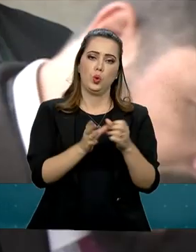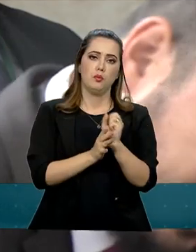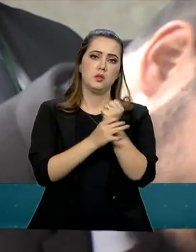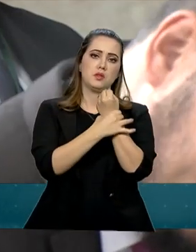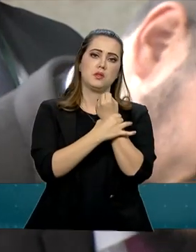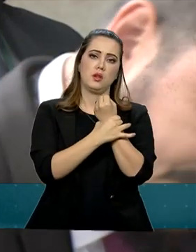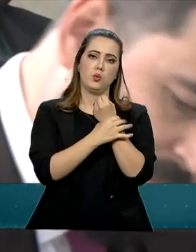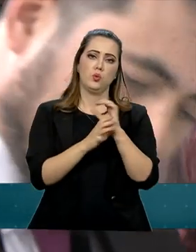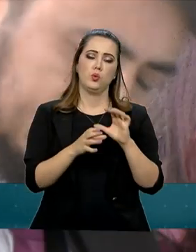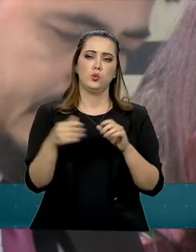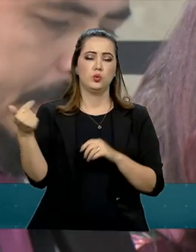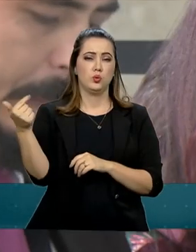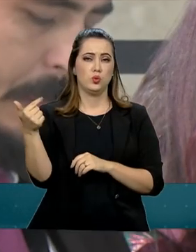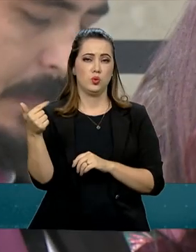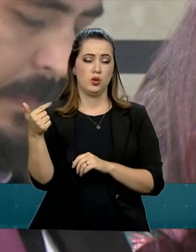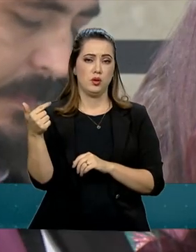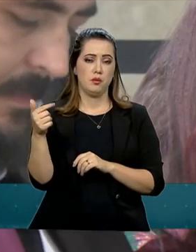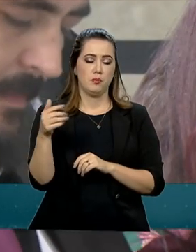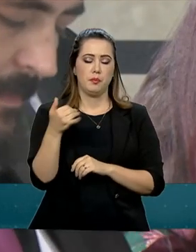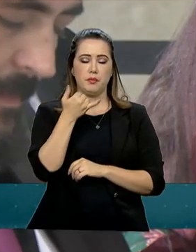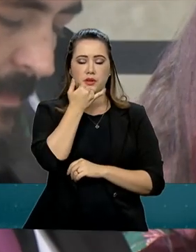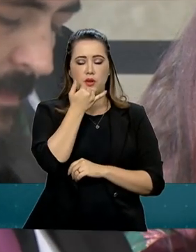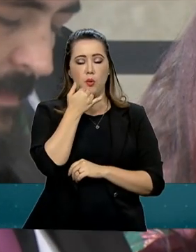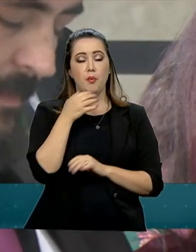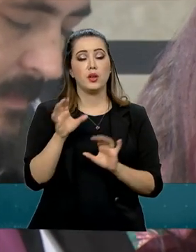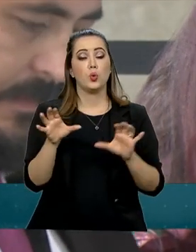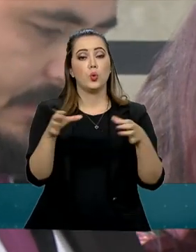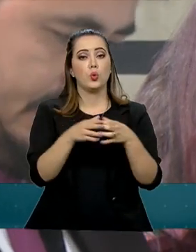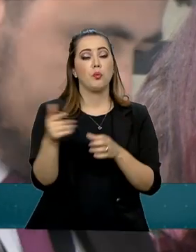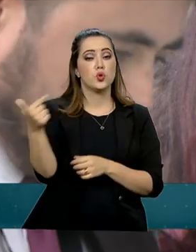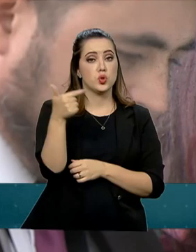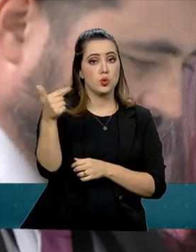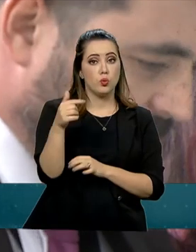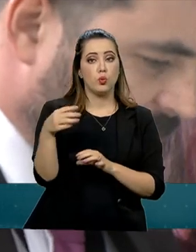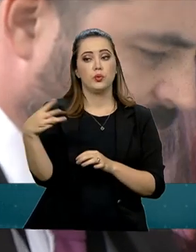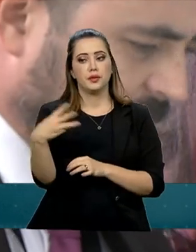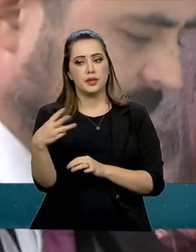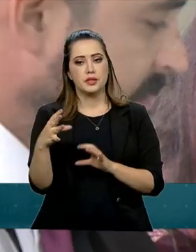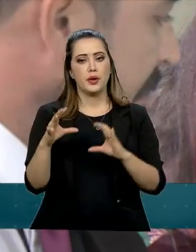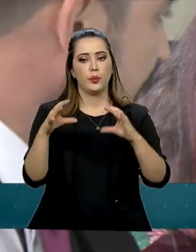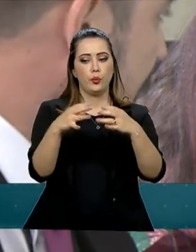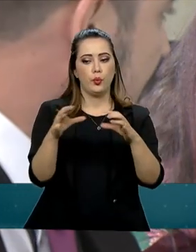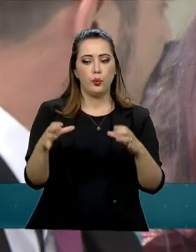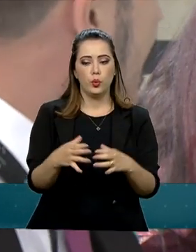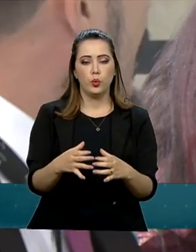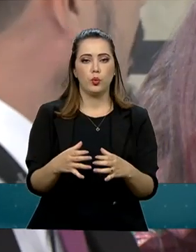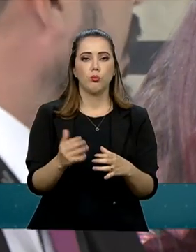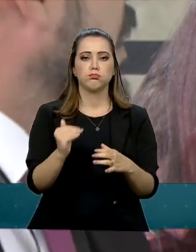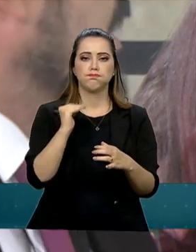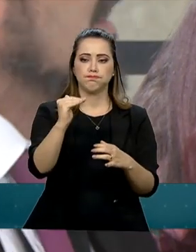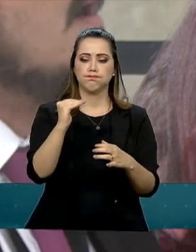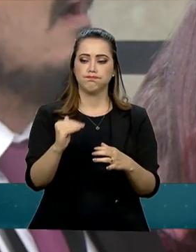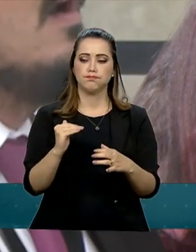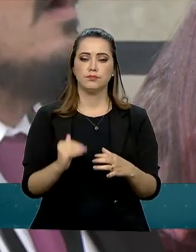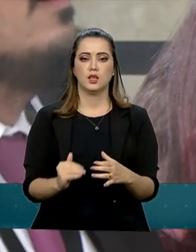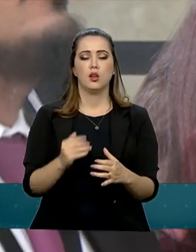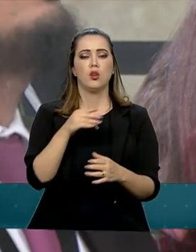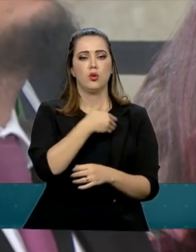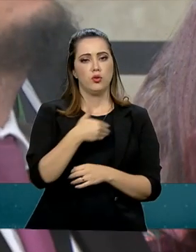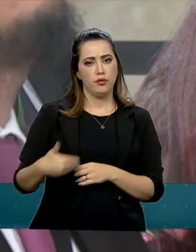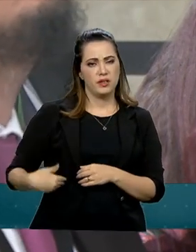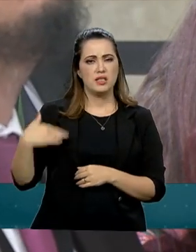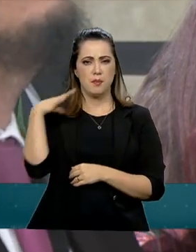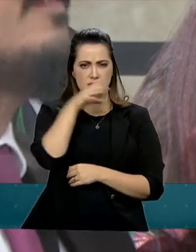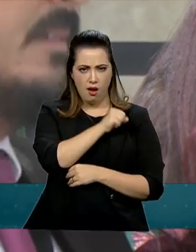segundo e terceiro escalão, teria havido essas nomeações. Gostaria de saber se o governo, de fato, tem trabalhado para acelerar